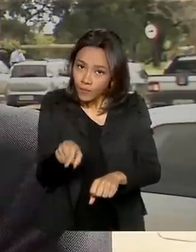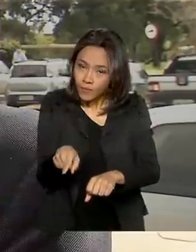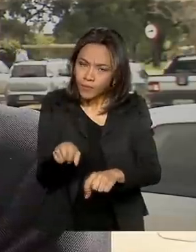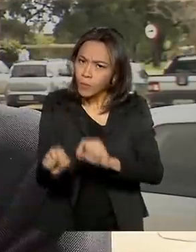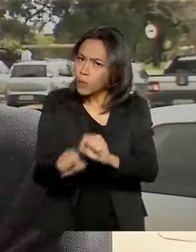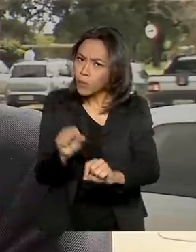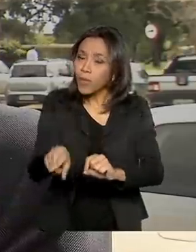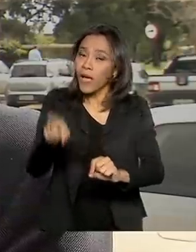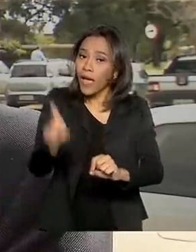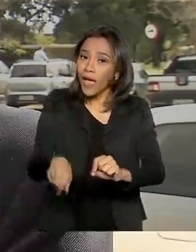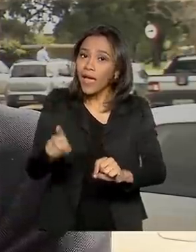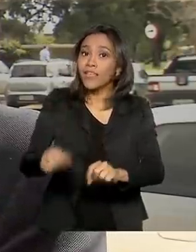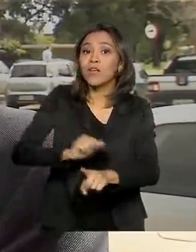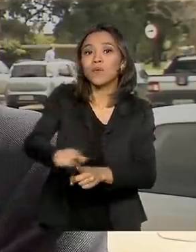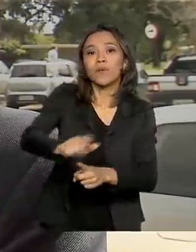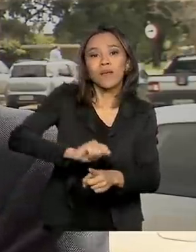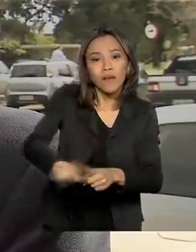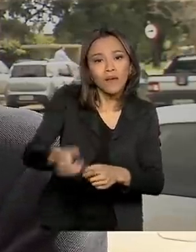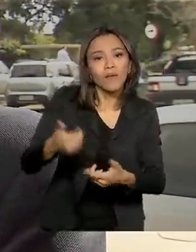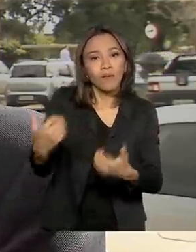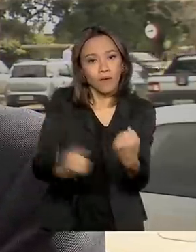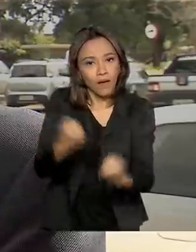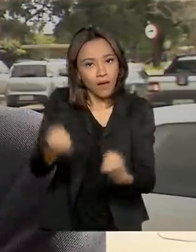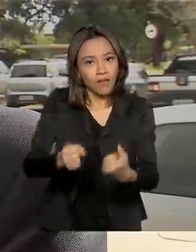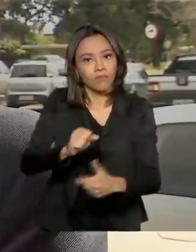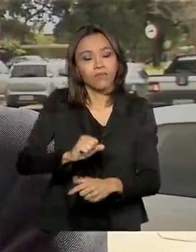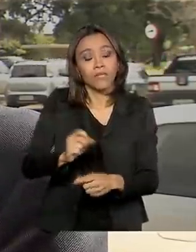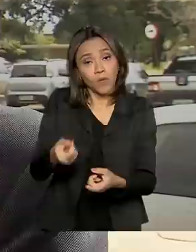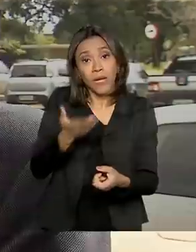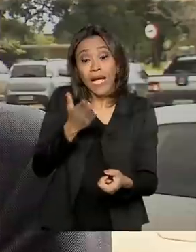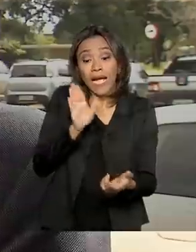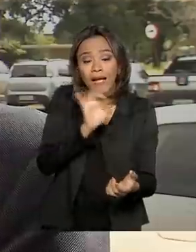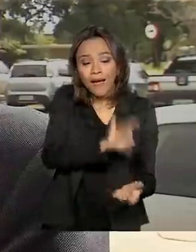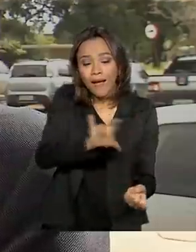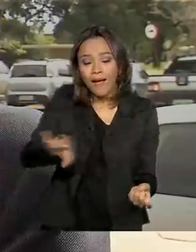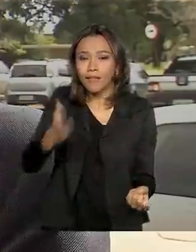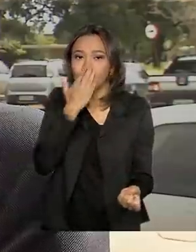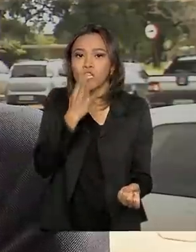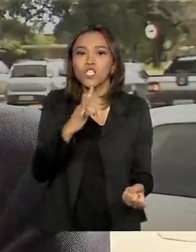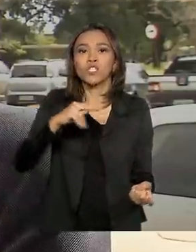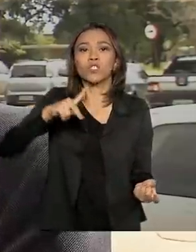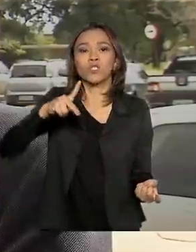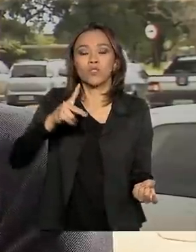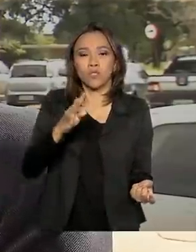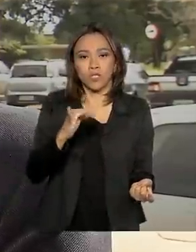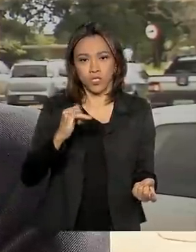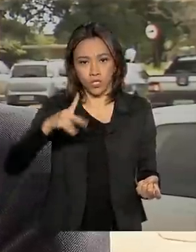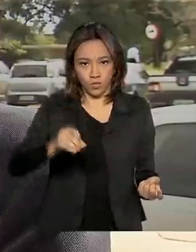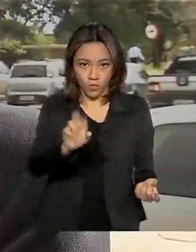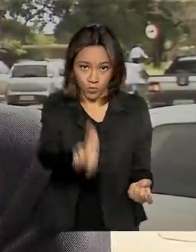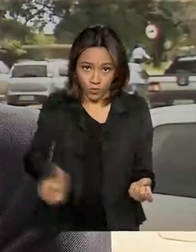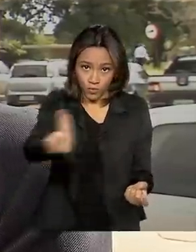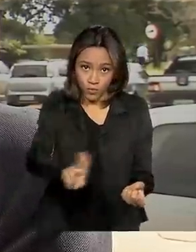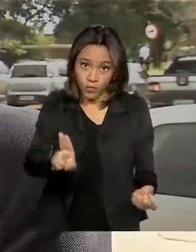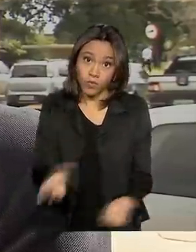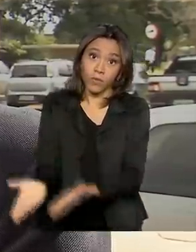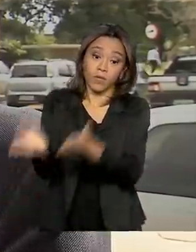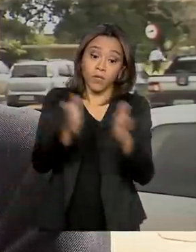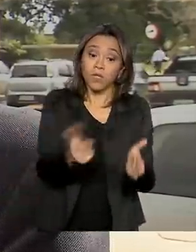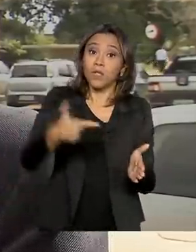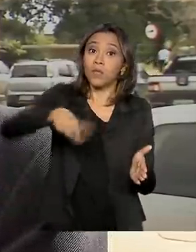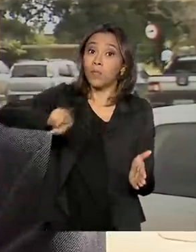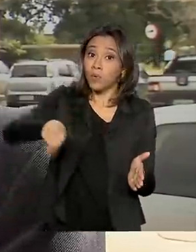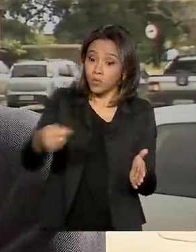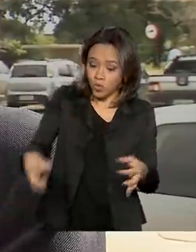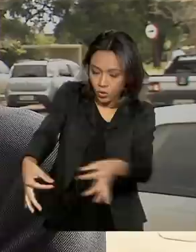veículo de categoria aluguel. E assim nós fomos para cada tipo de uso. Depois, eu tiro o uso da tarjeta, eu